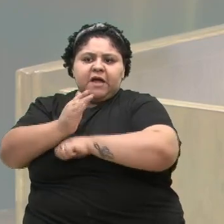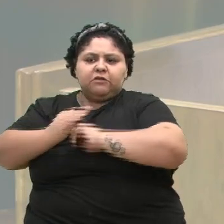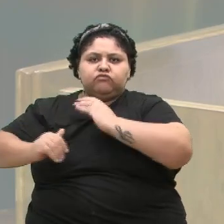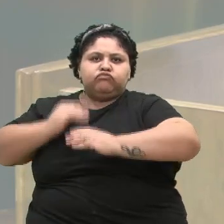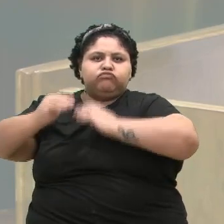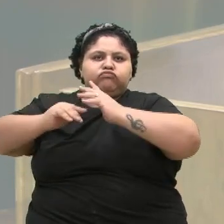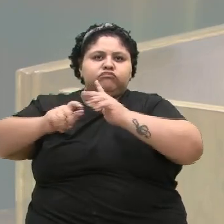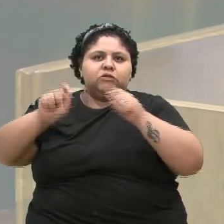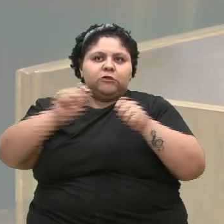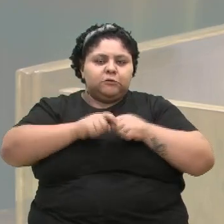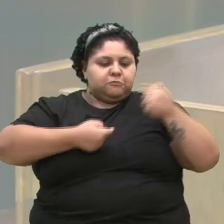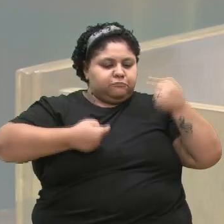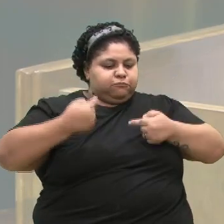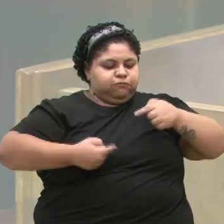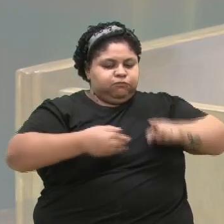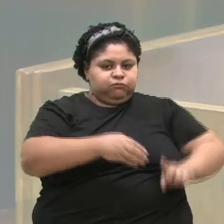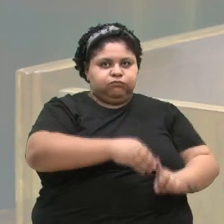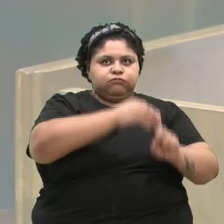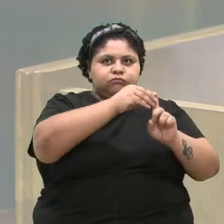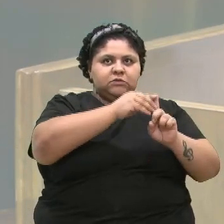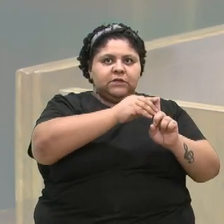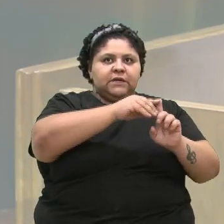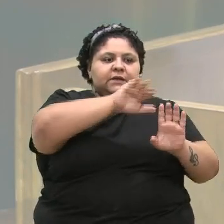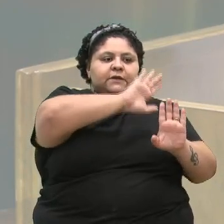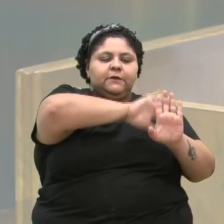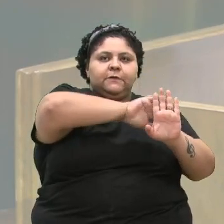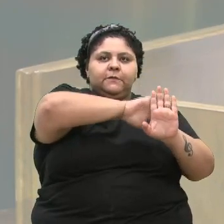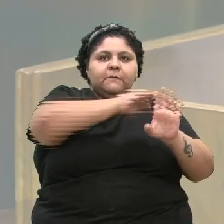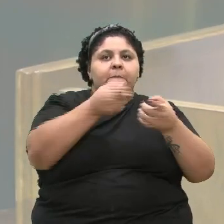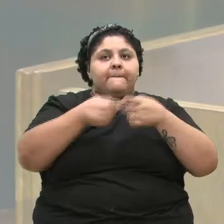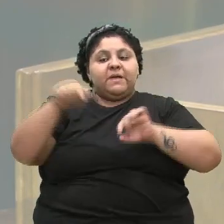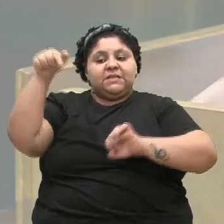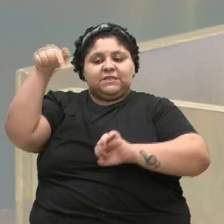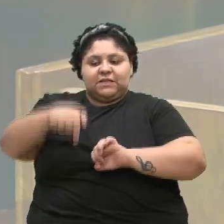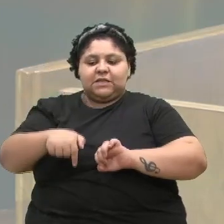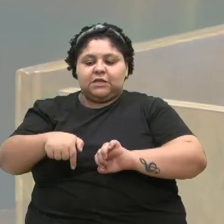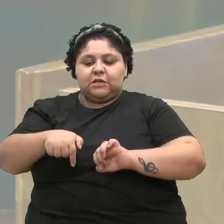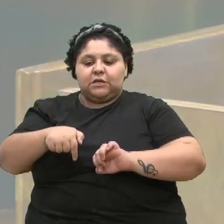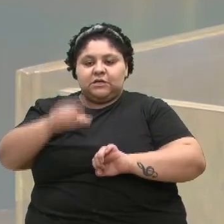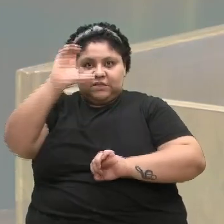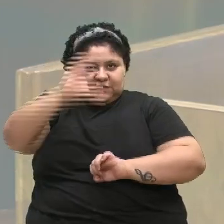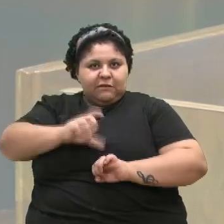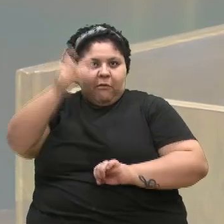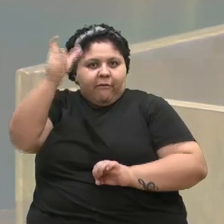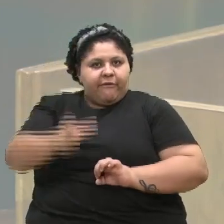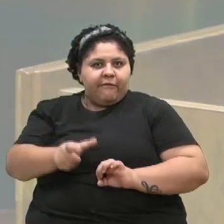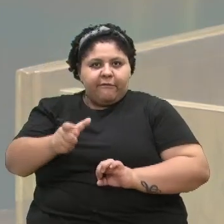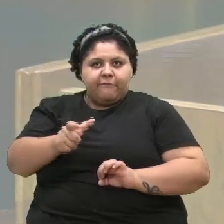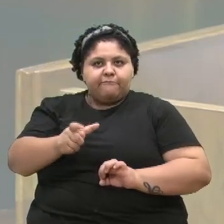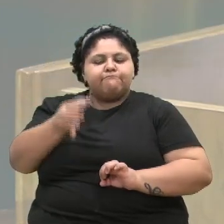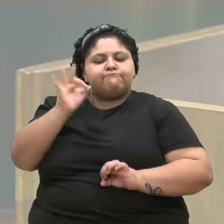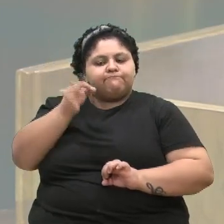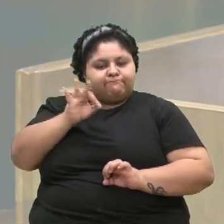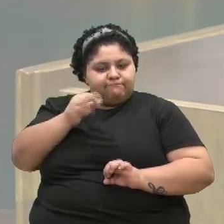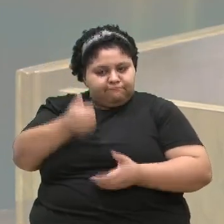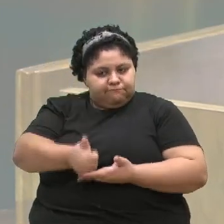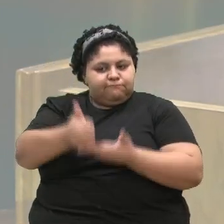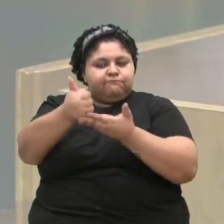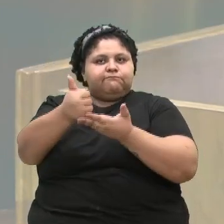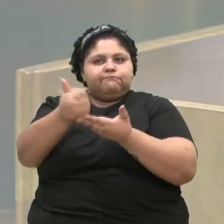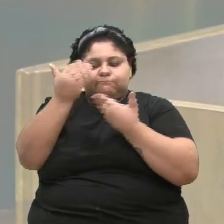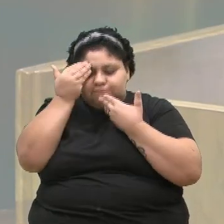as discussões, principalmente ideológicas, mas aqui a gente é muito humano e tenho certeza absoluta que pode contar conosco.